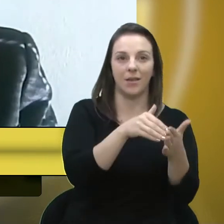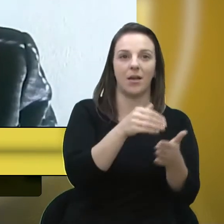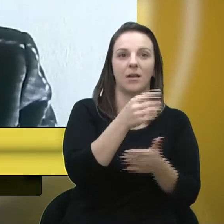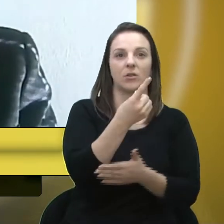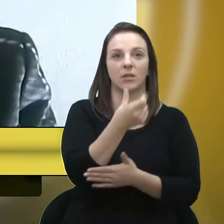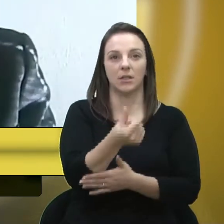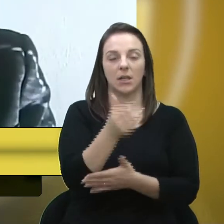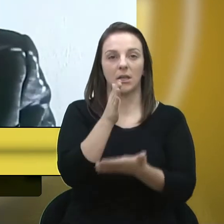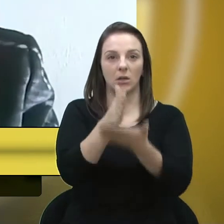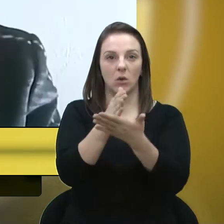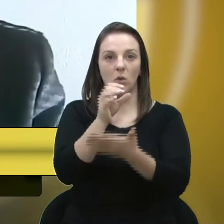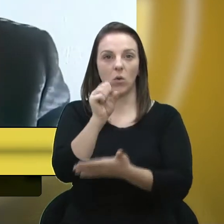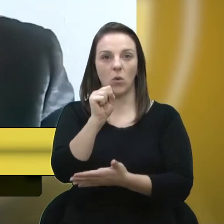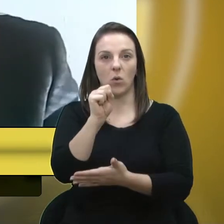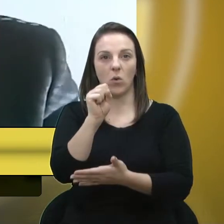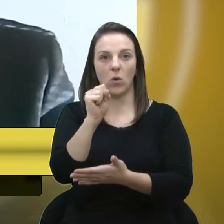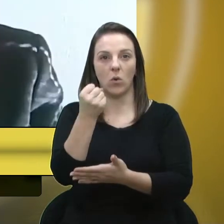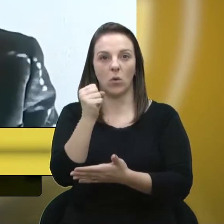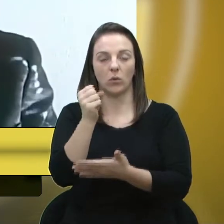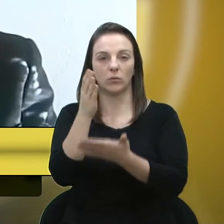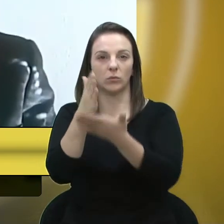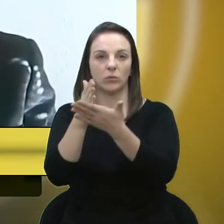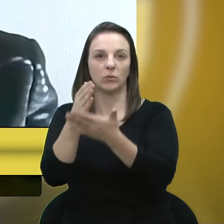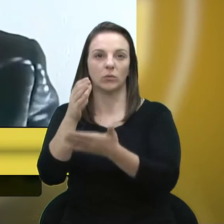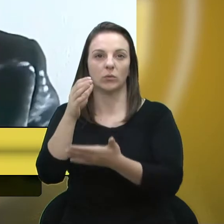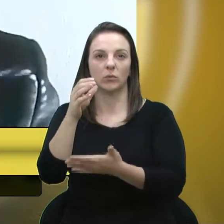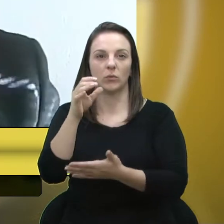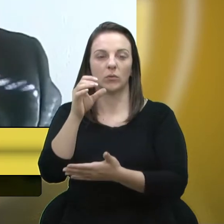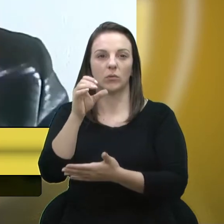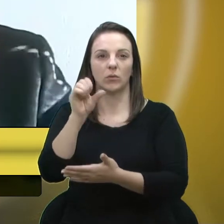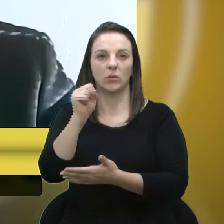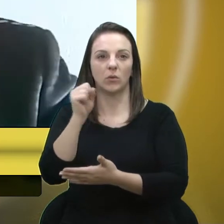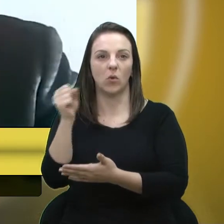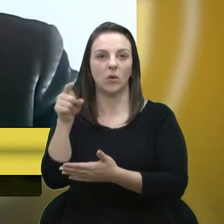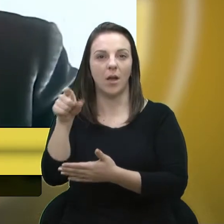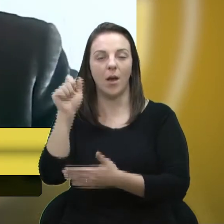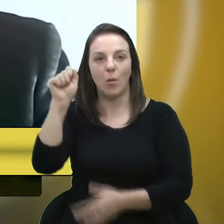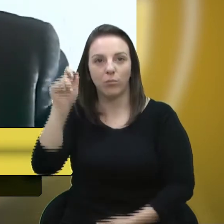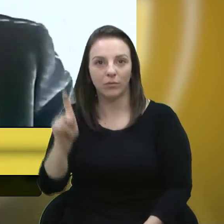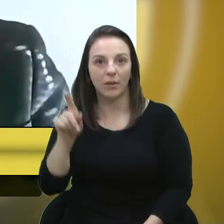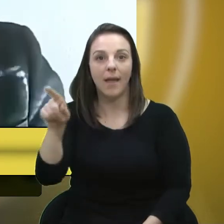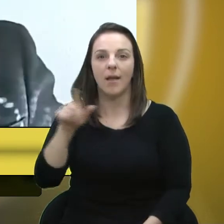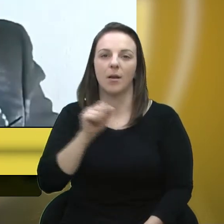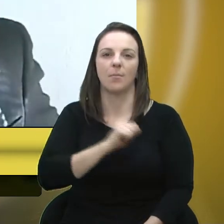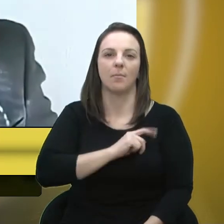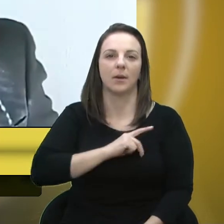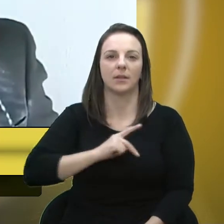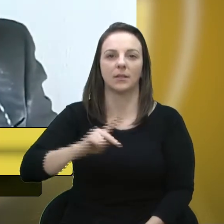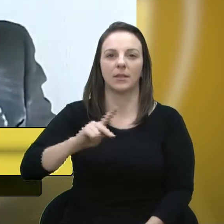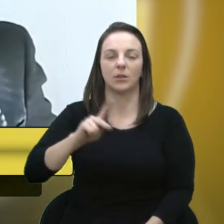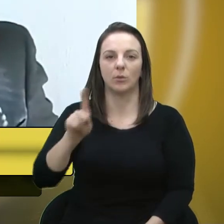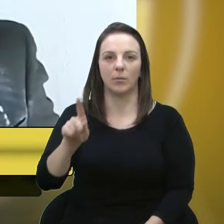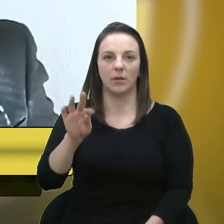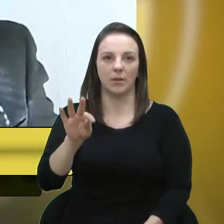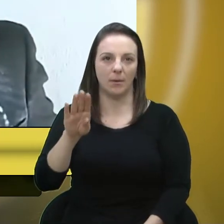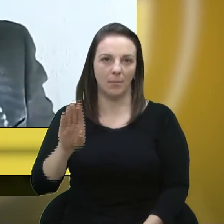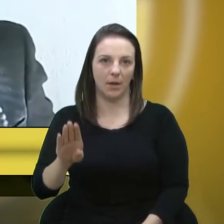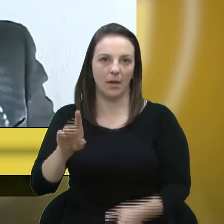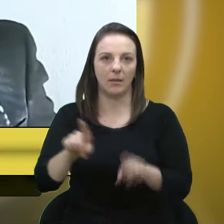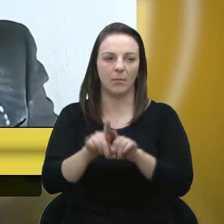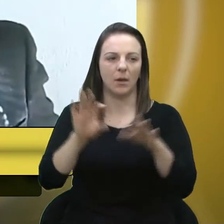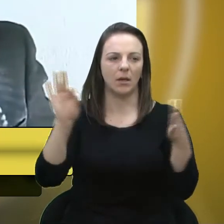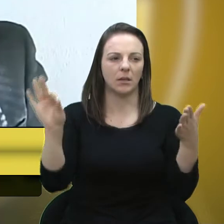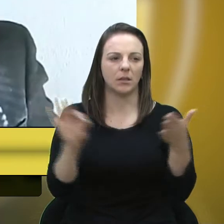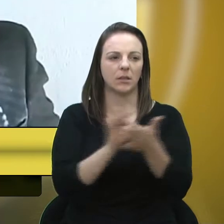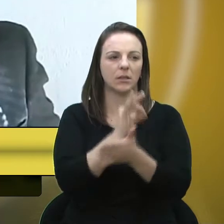Foi presidente do PTB de 92 a 95. escritor, empresário, que veio a